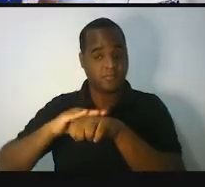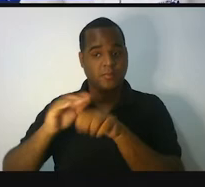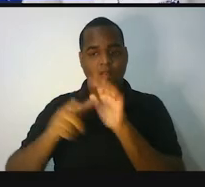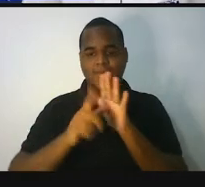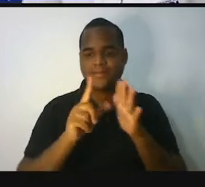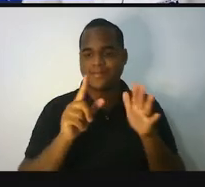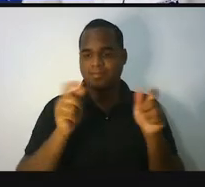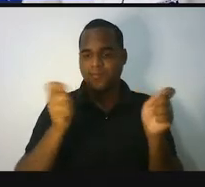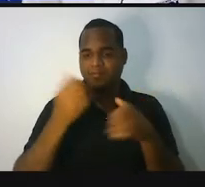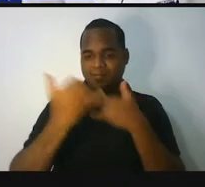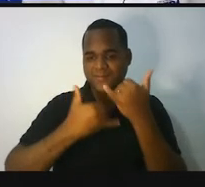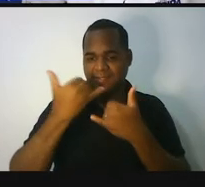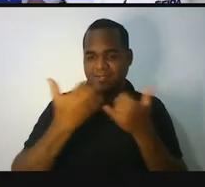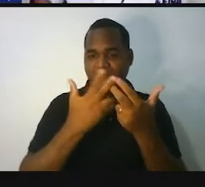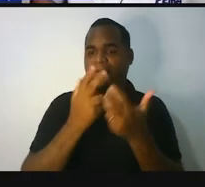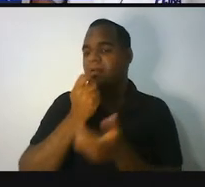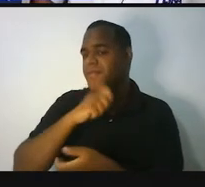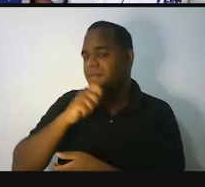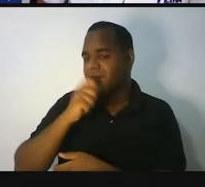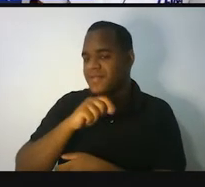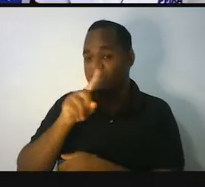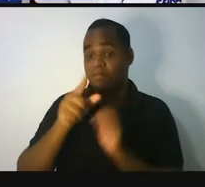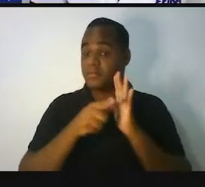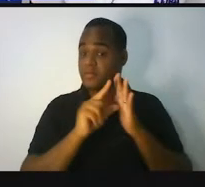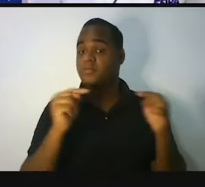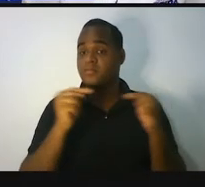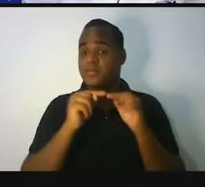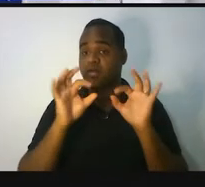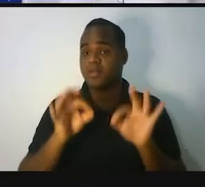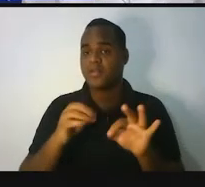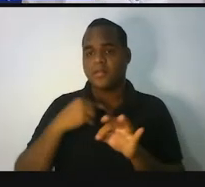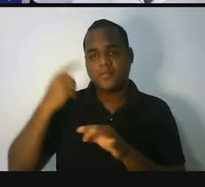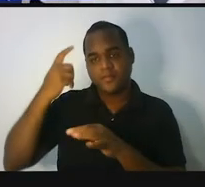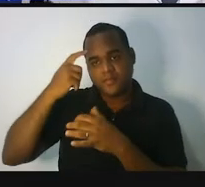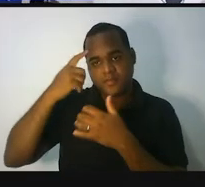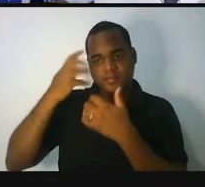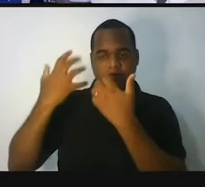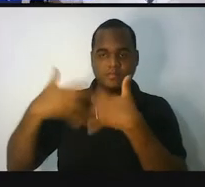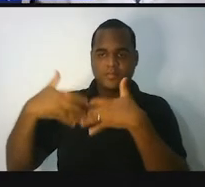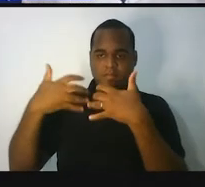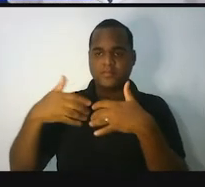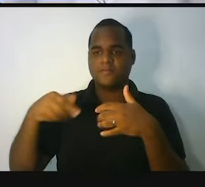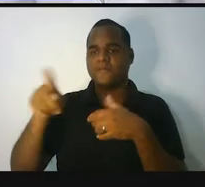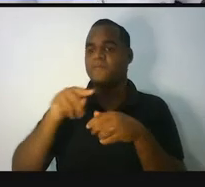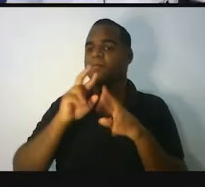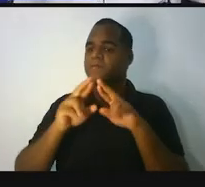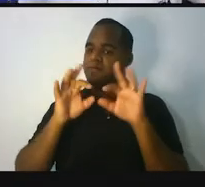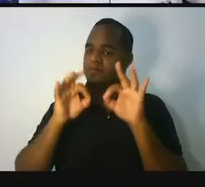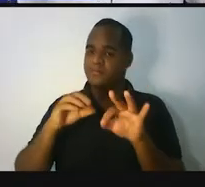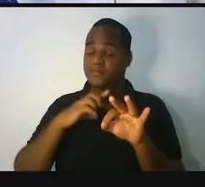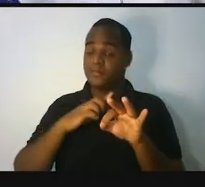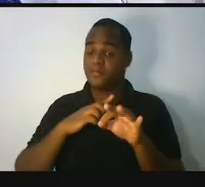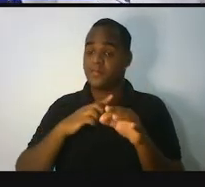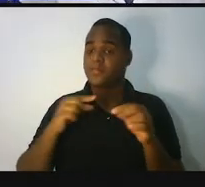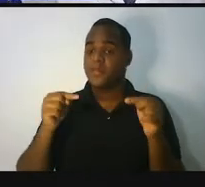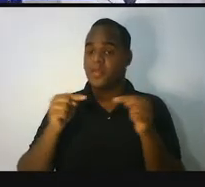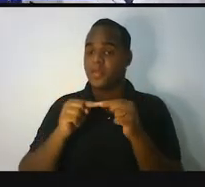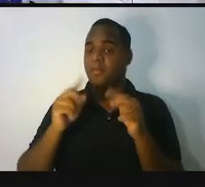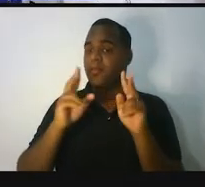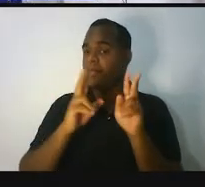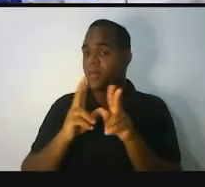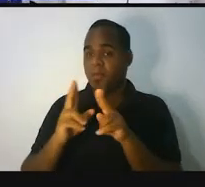da brincadeira dos pirulitos foi essa. O raciocínio é exatamente o